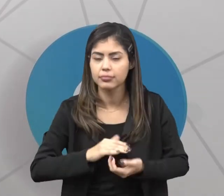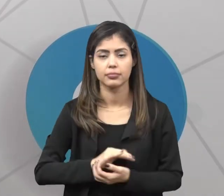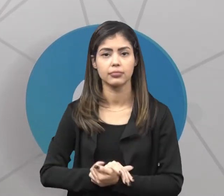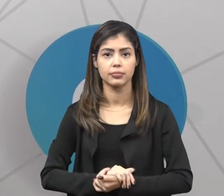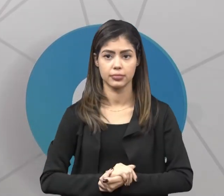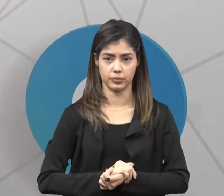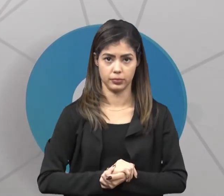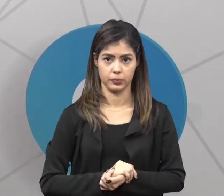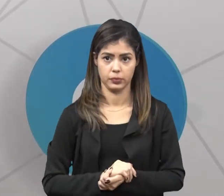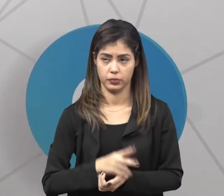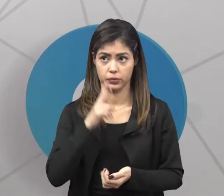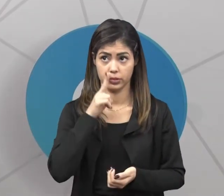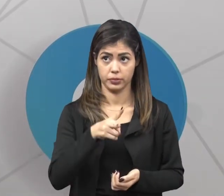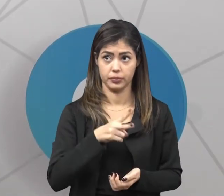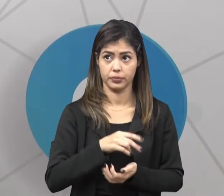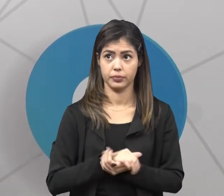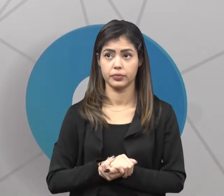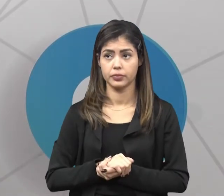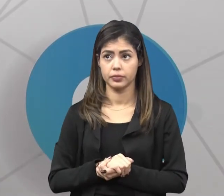Então, vejamos.